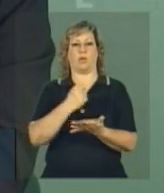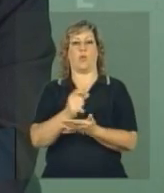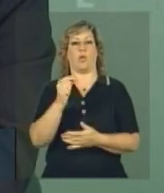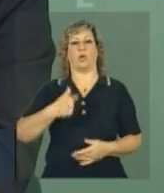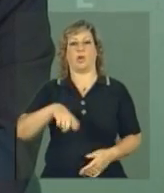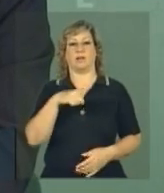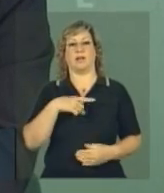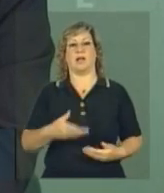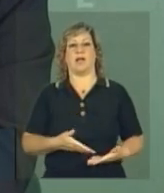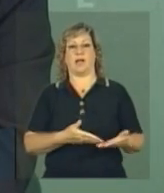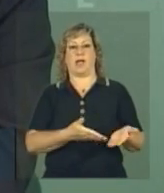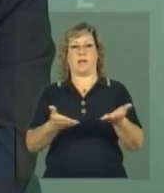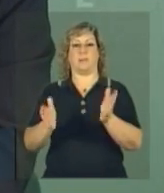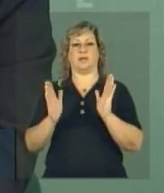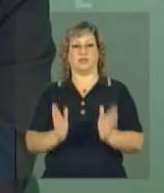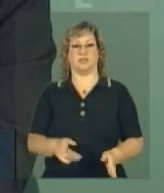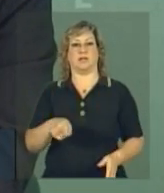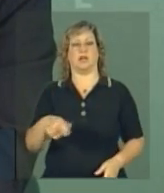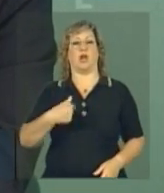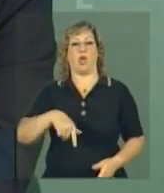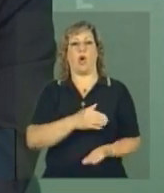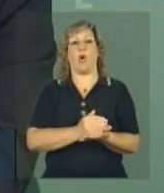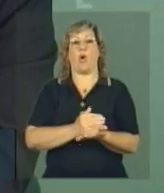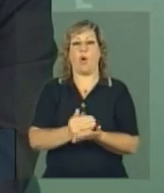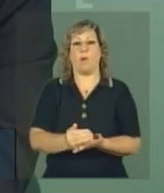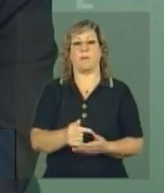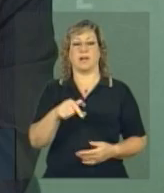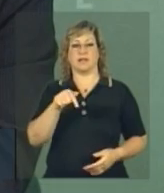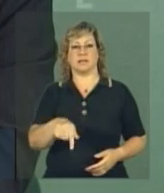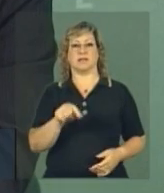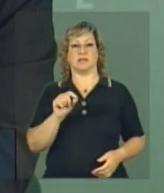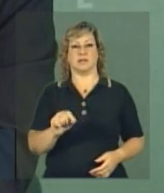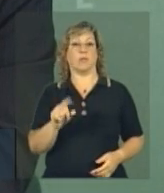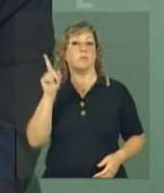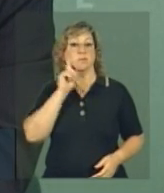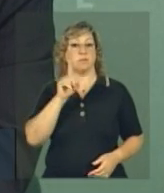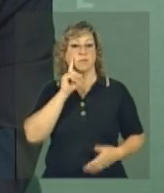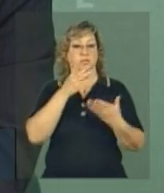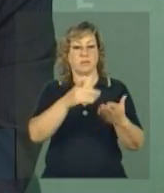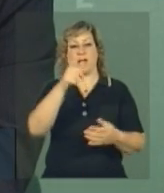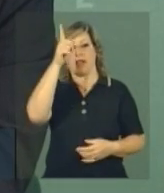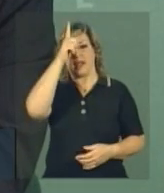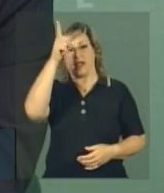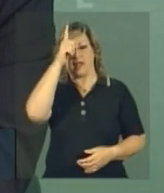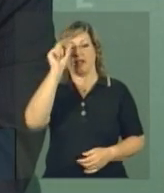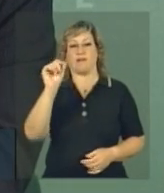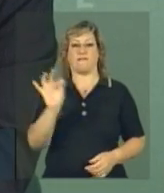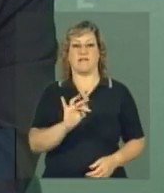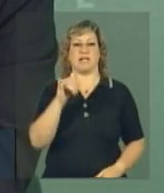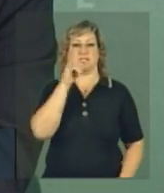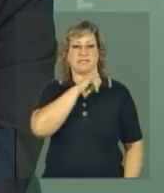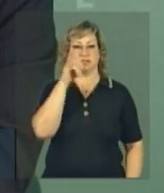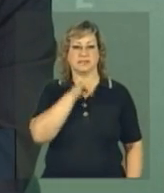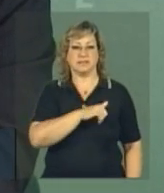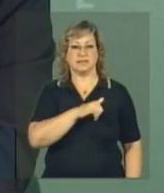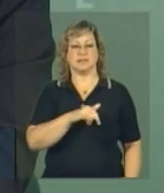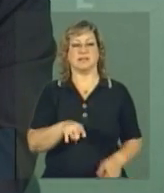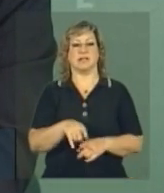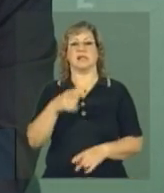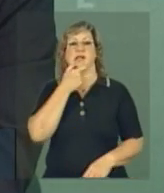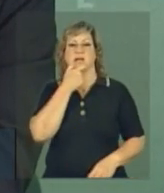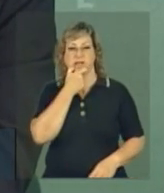apresentamos lá. E nós começamos por Estados Unidos, Alemanha, França, Itália e